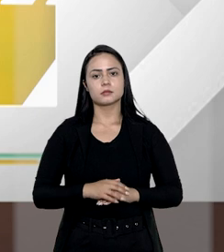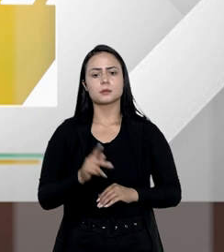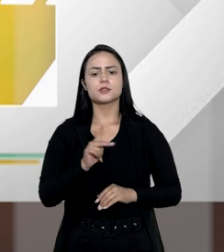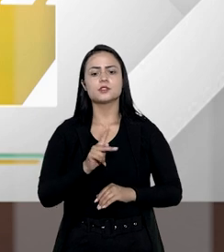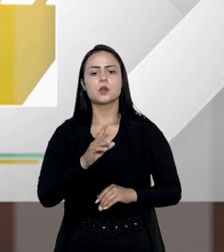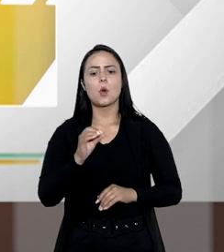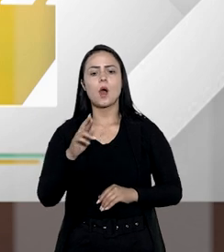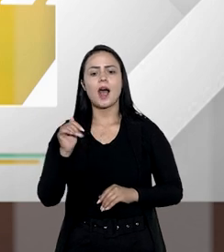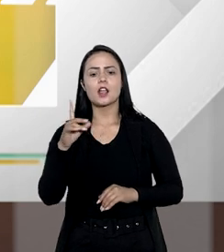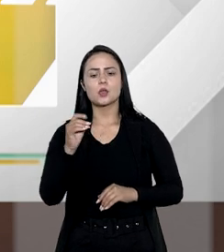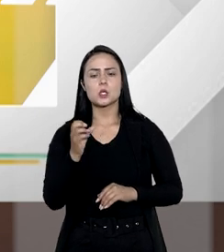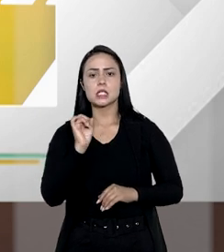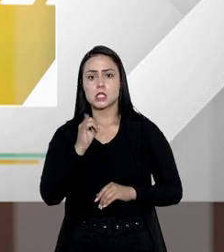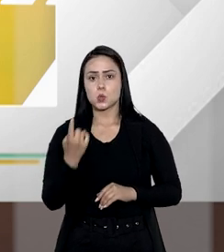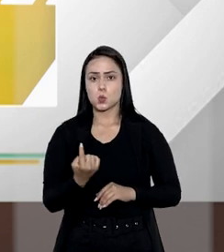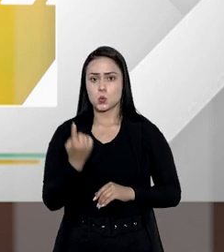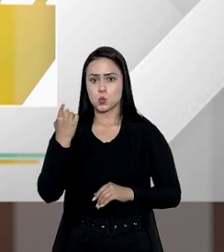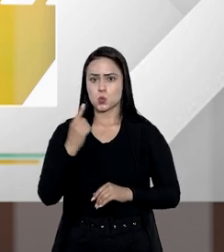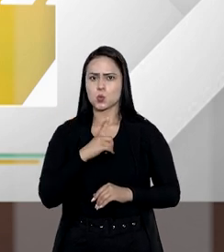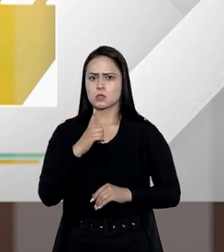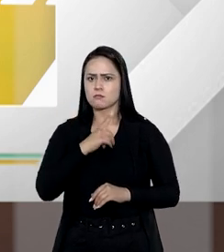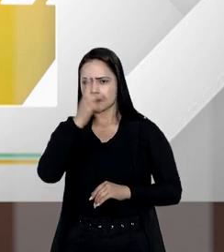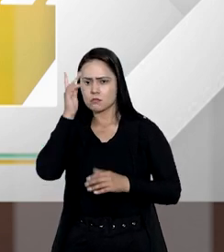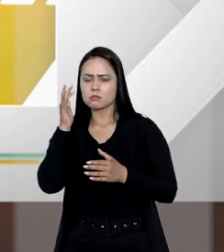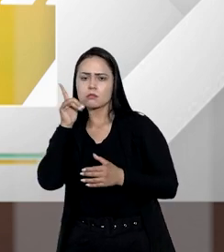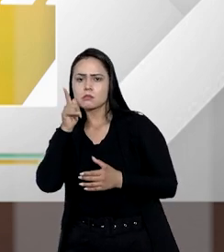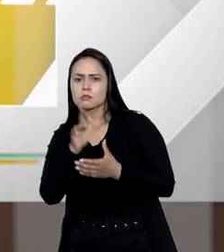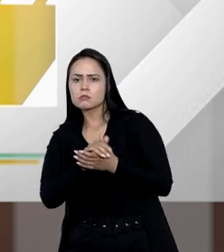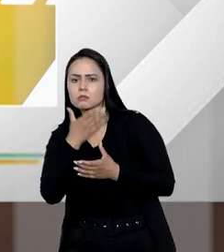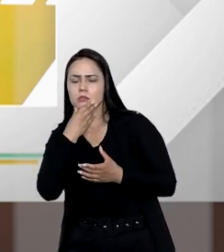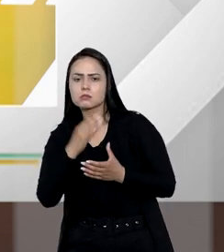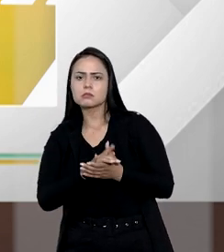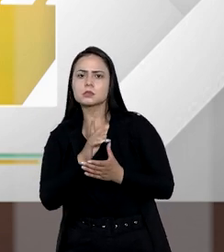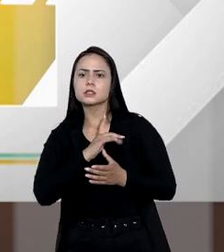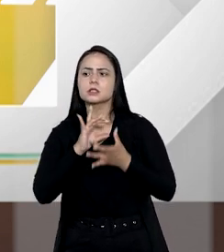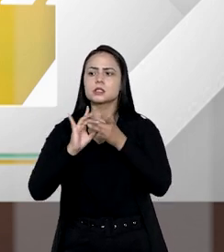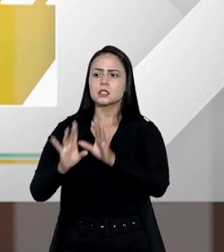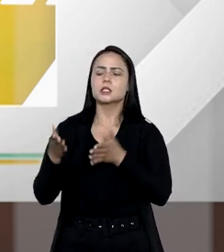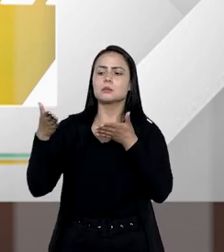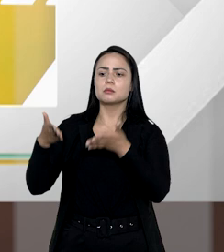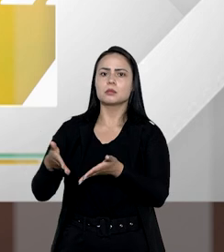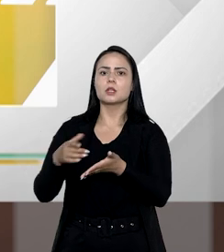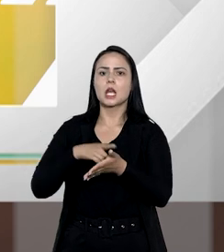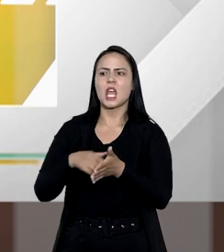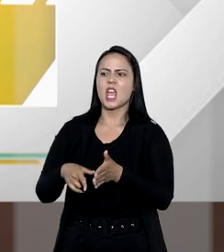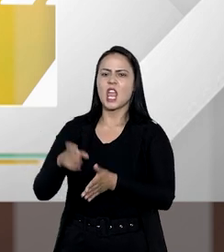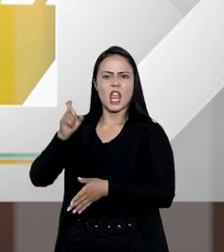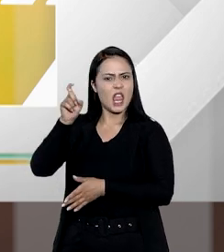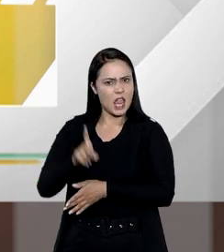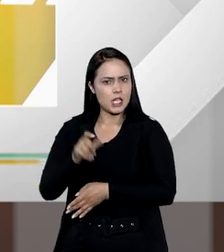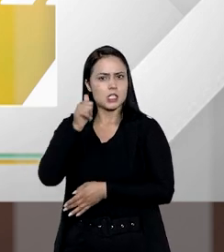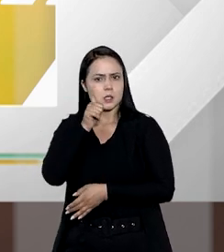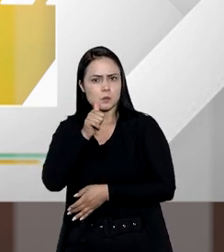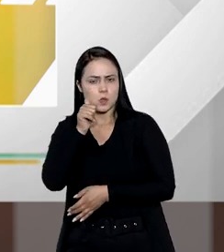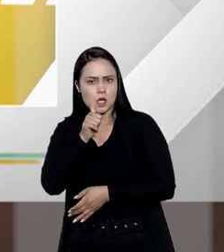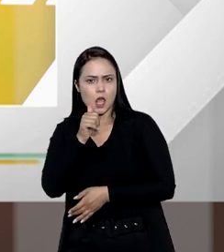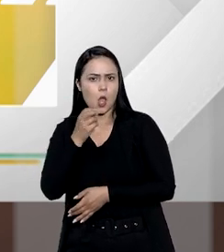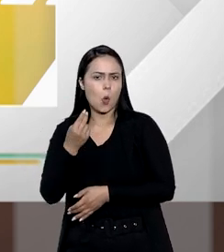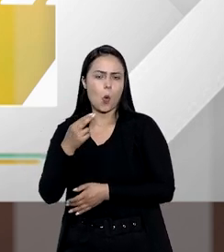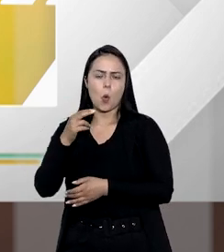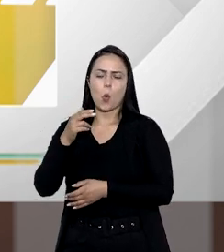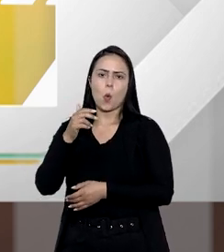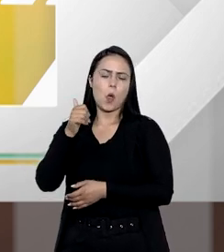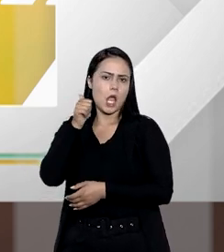Professor Conrado, e se um dos cônjuges ceder, renunciar à meia ação em prol da ex-mulher ou do ex-marido, esse